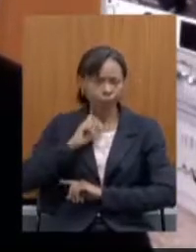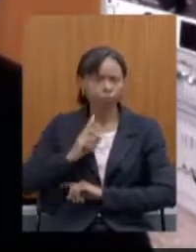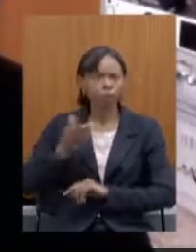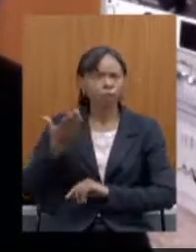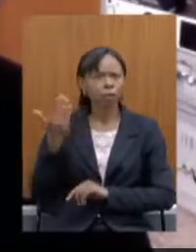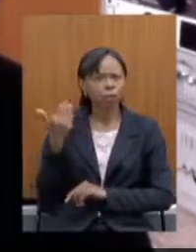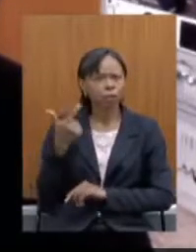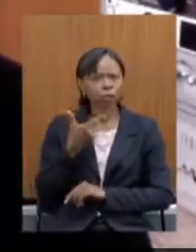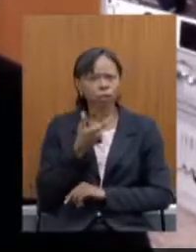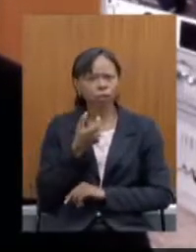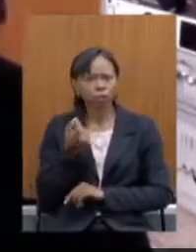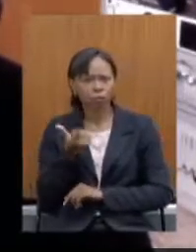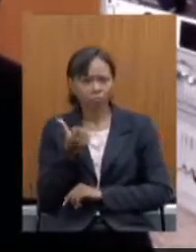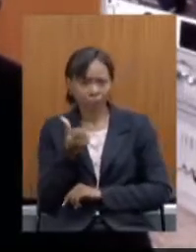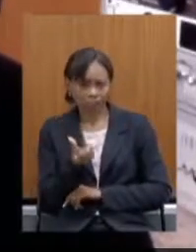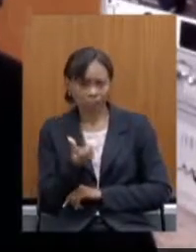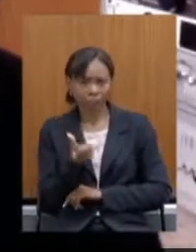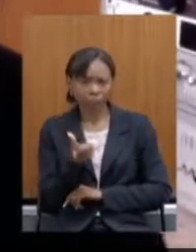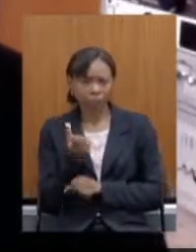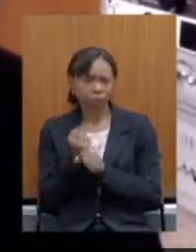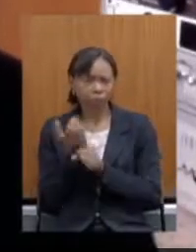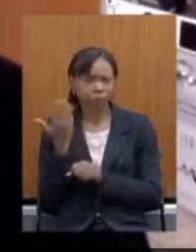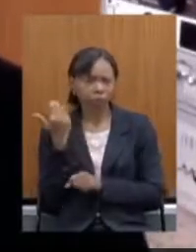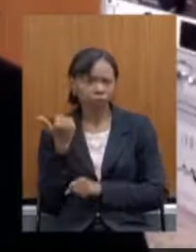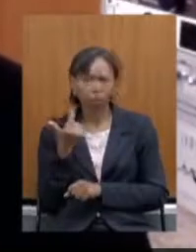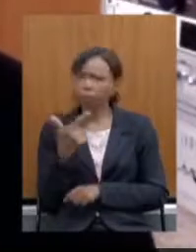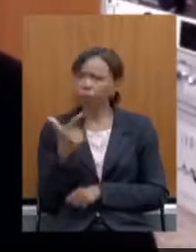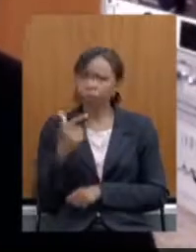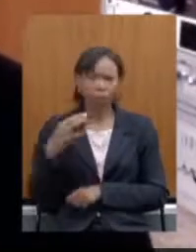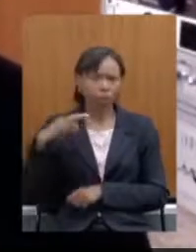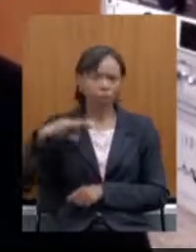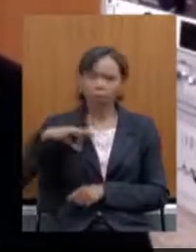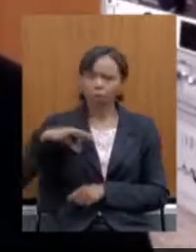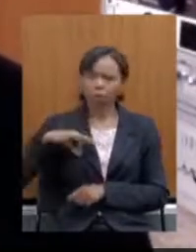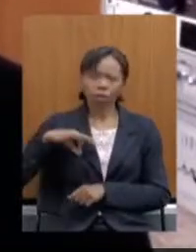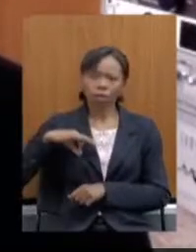2006 ela não tem reajustes